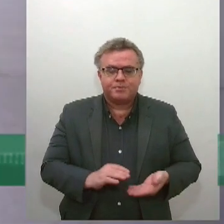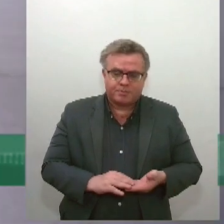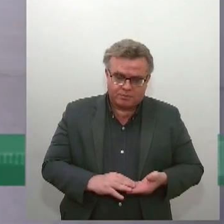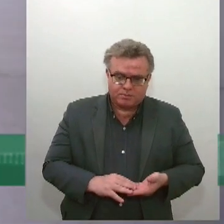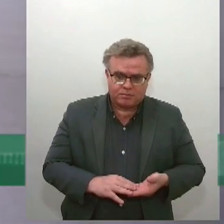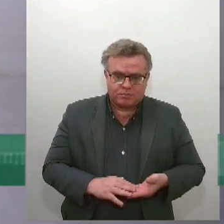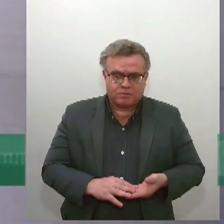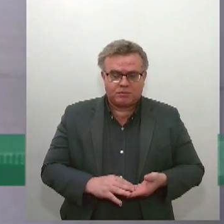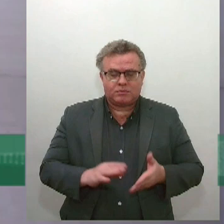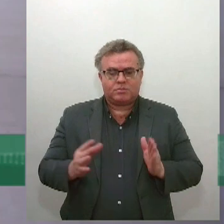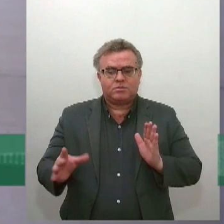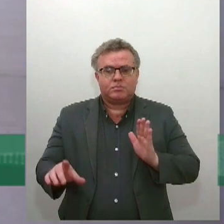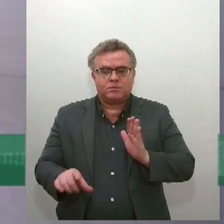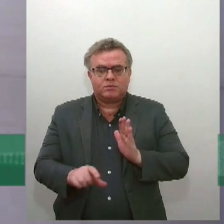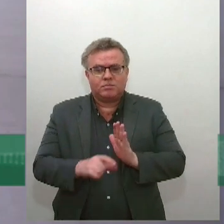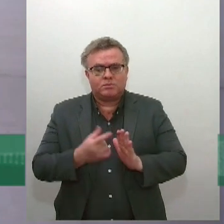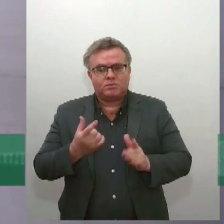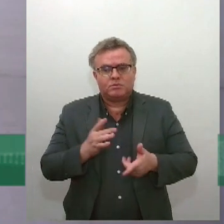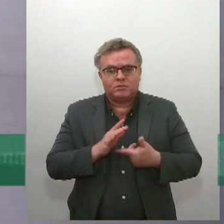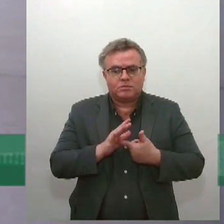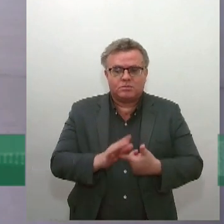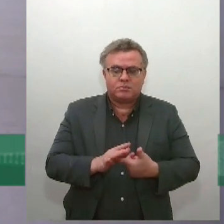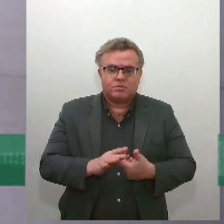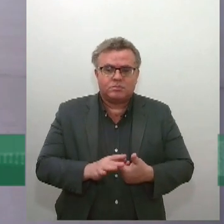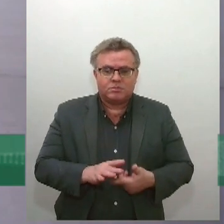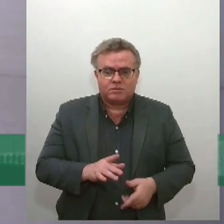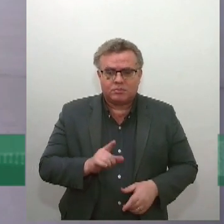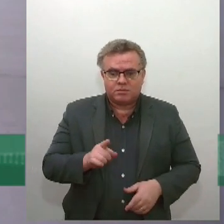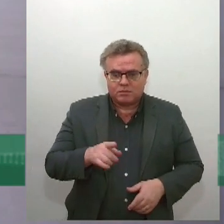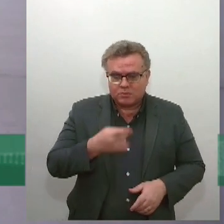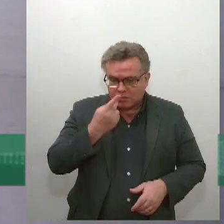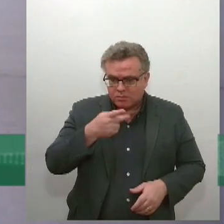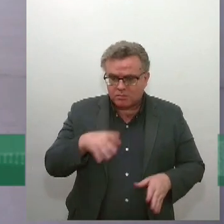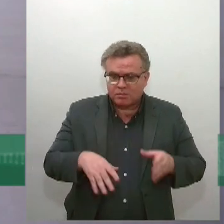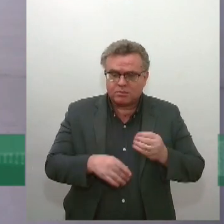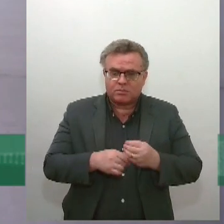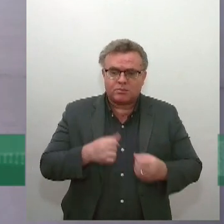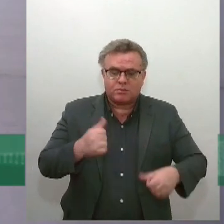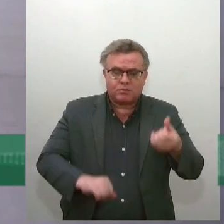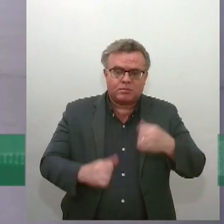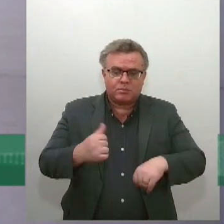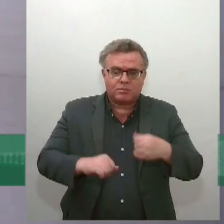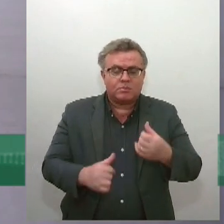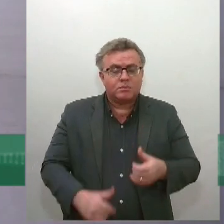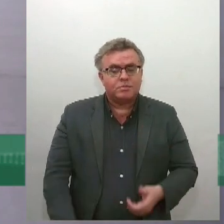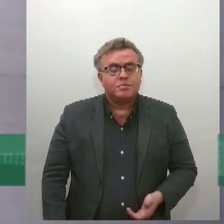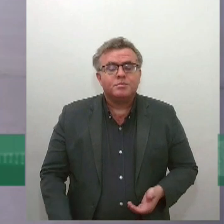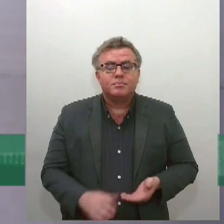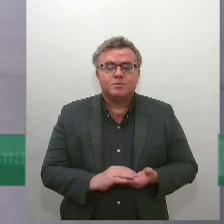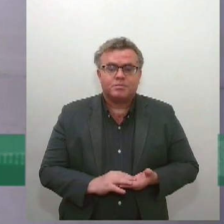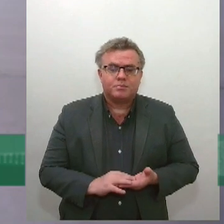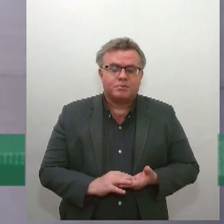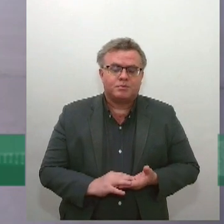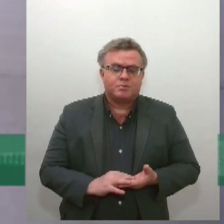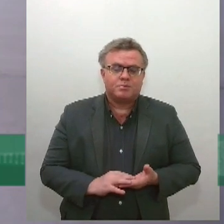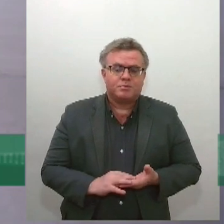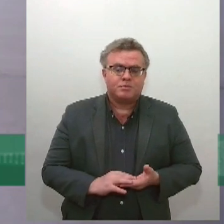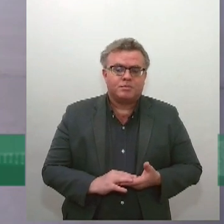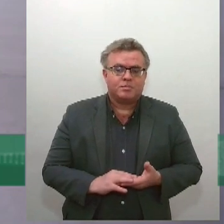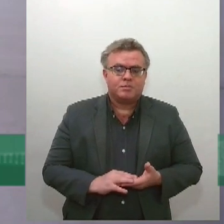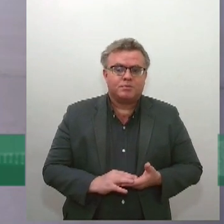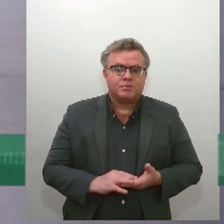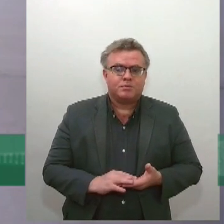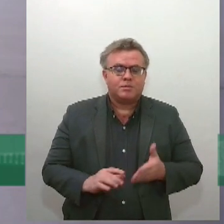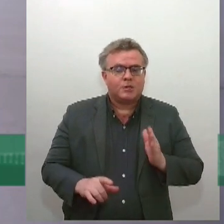da imagem para poder o Marcelo ajudar a analisar também. Ó, no parágrafo segundo, né, a gente leu aqui essa primeira